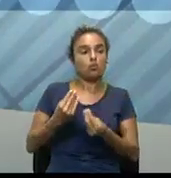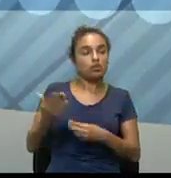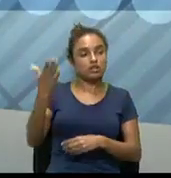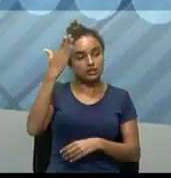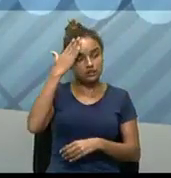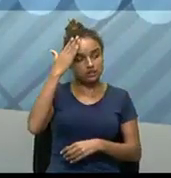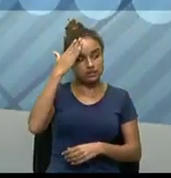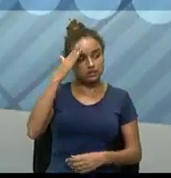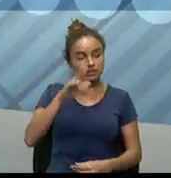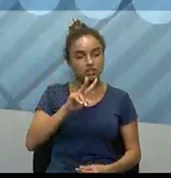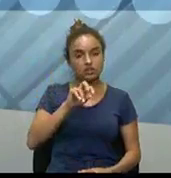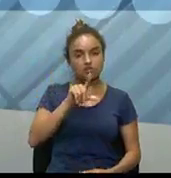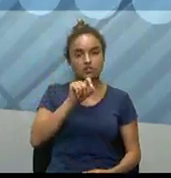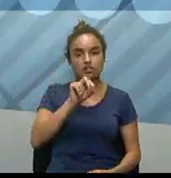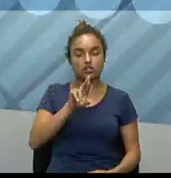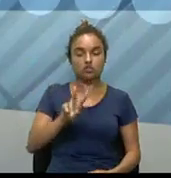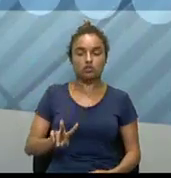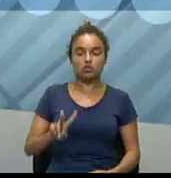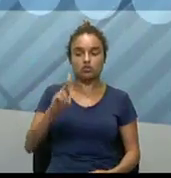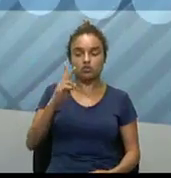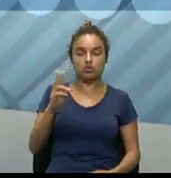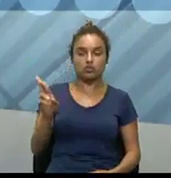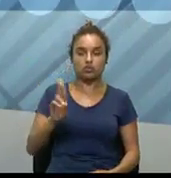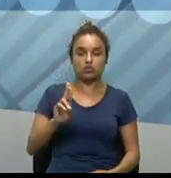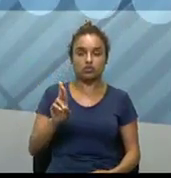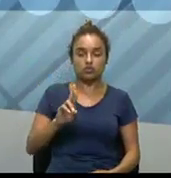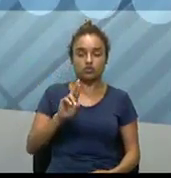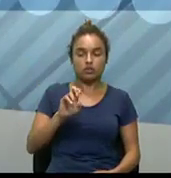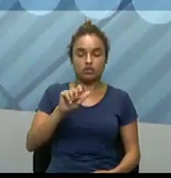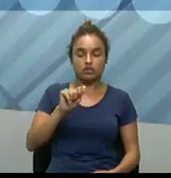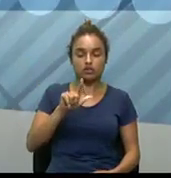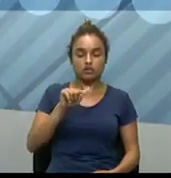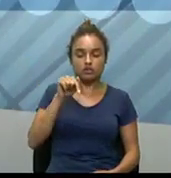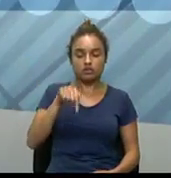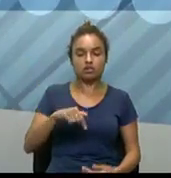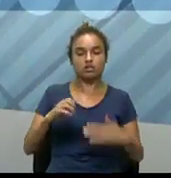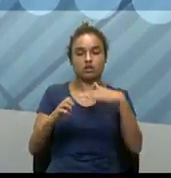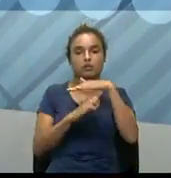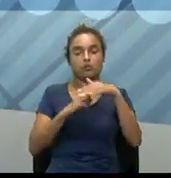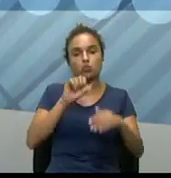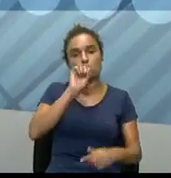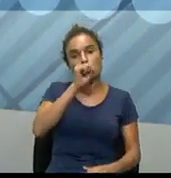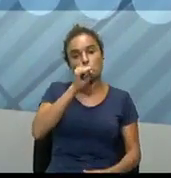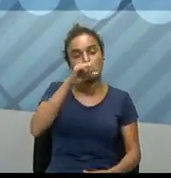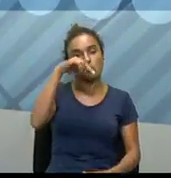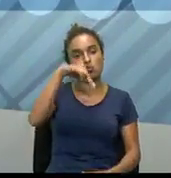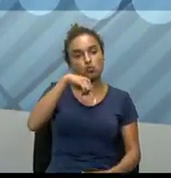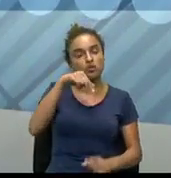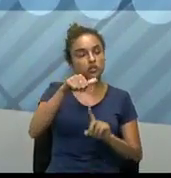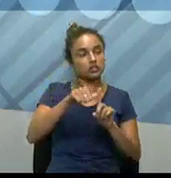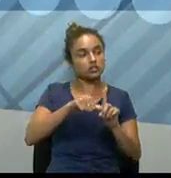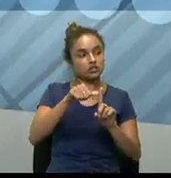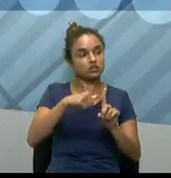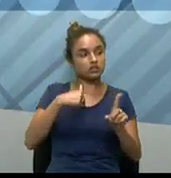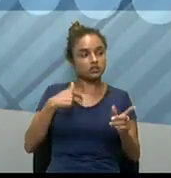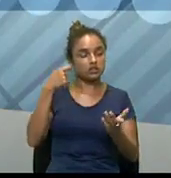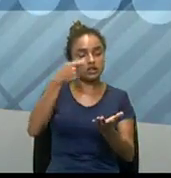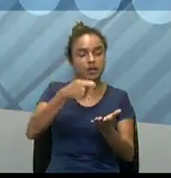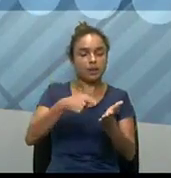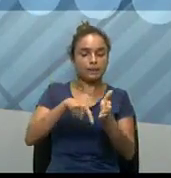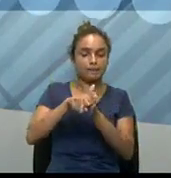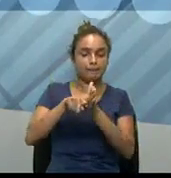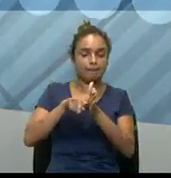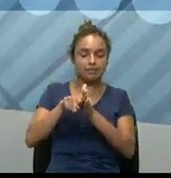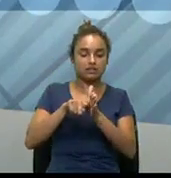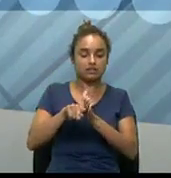valor real, tá? real da nossa moeda. Dia 8 de novembro, fiz essa pesquisa do valor de